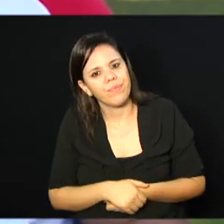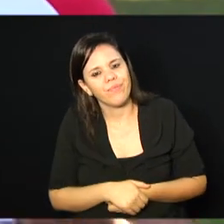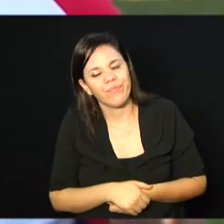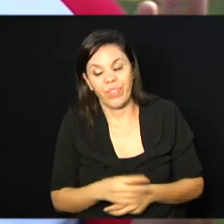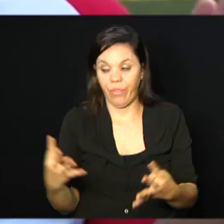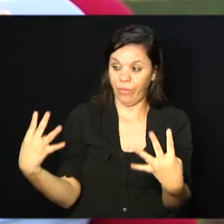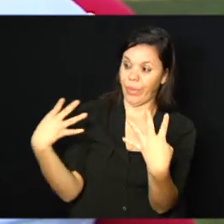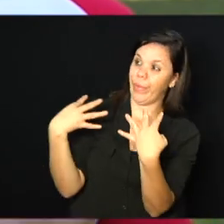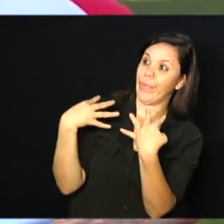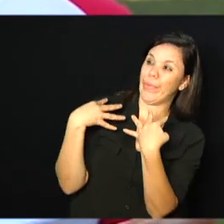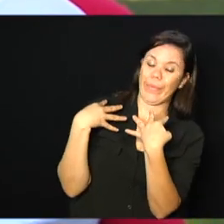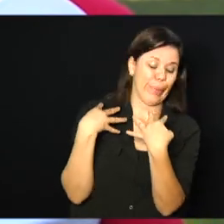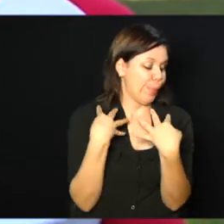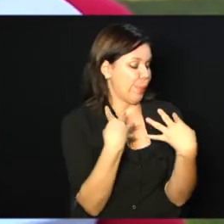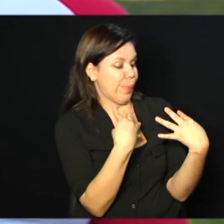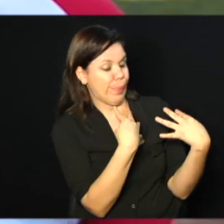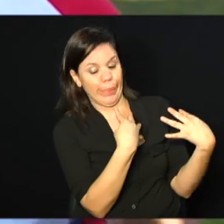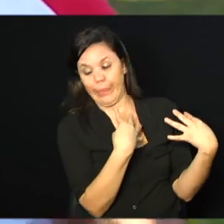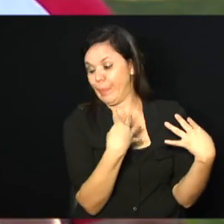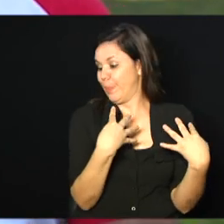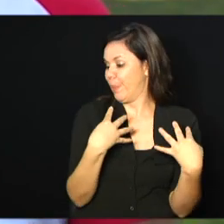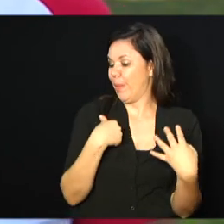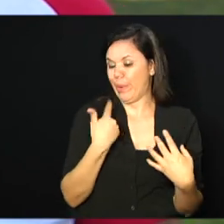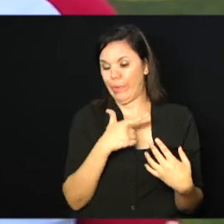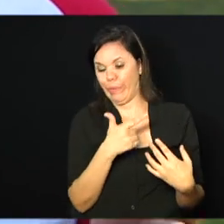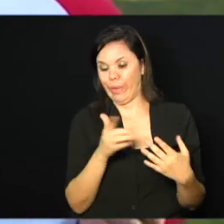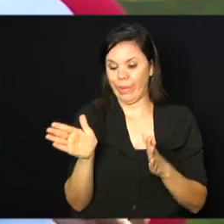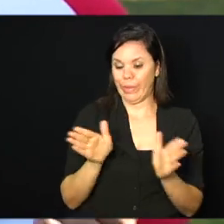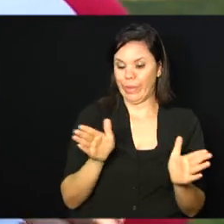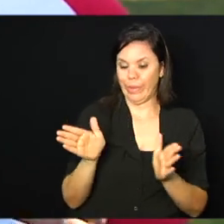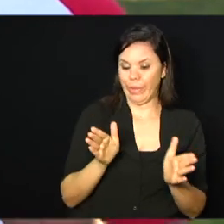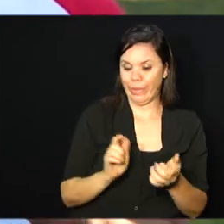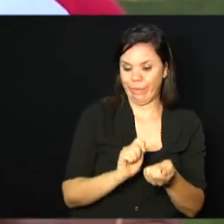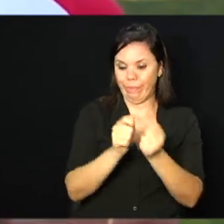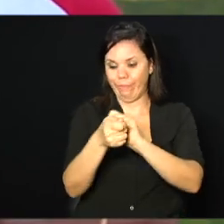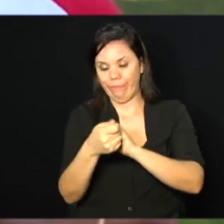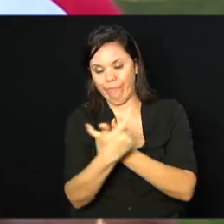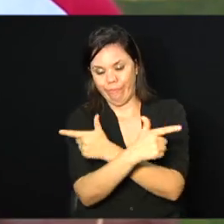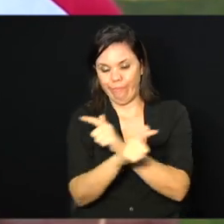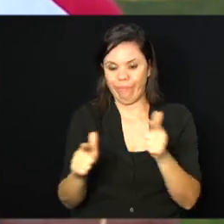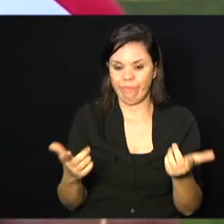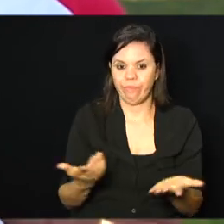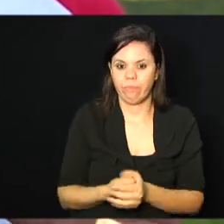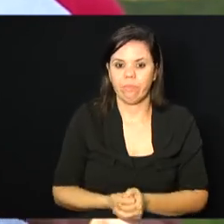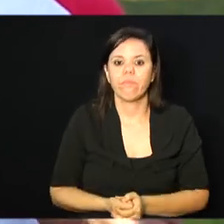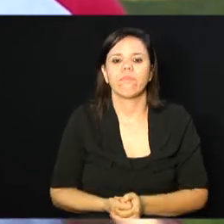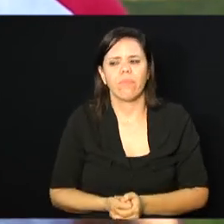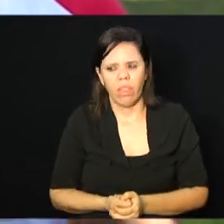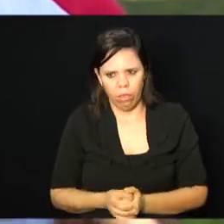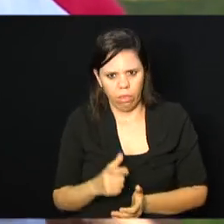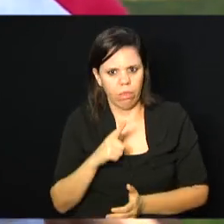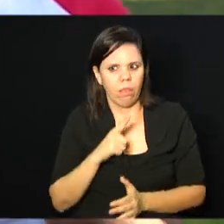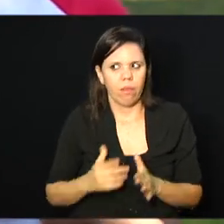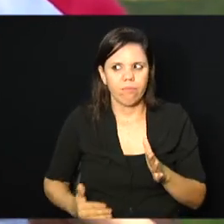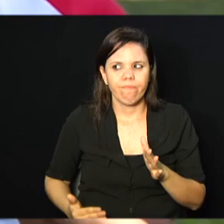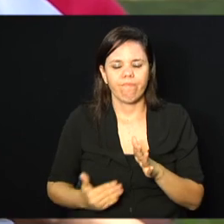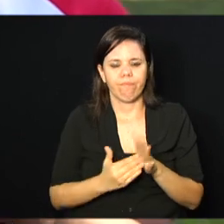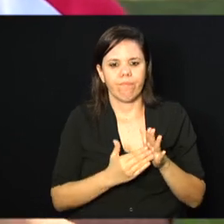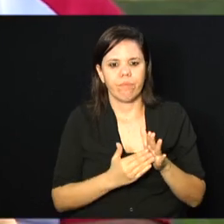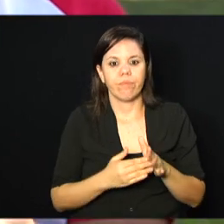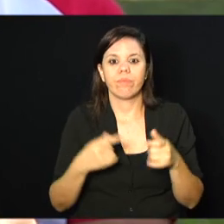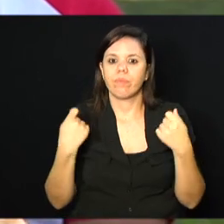forma, eu não vou ter acessibilidade, etc. Então, tem esse bloqueio. Então, é necessário